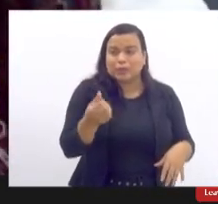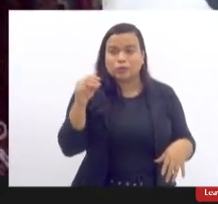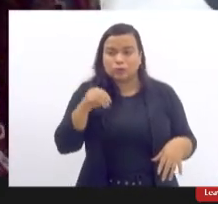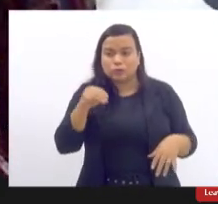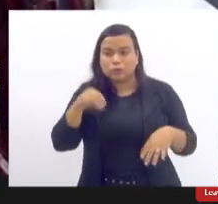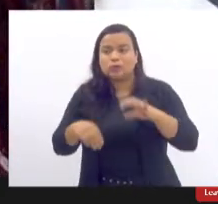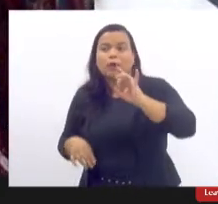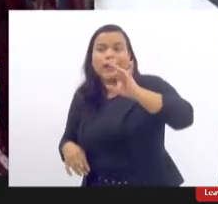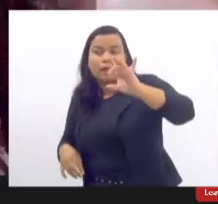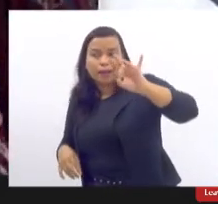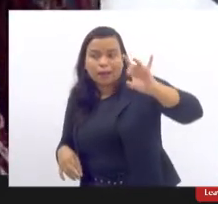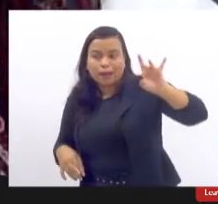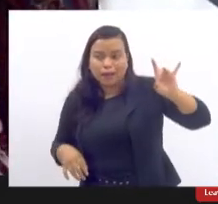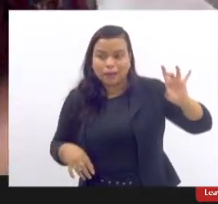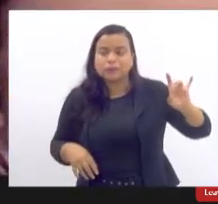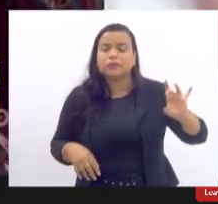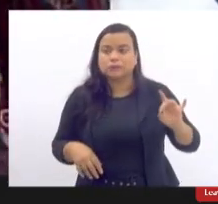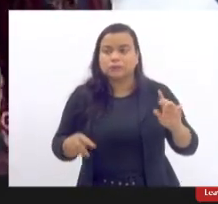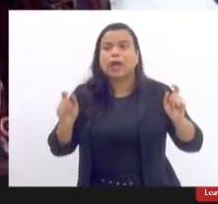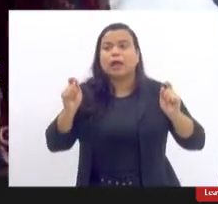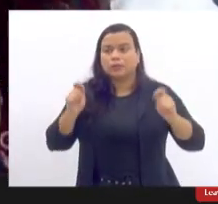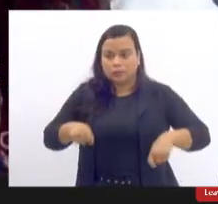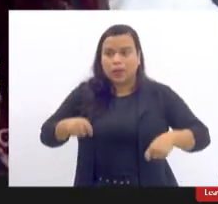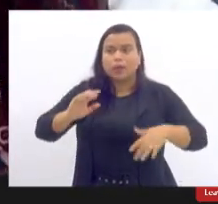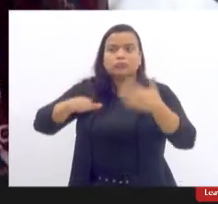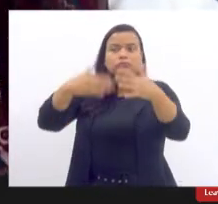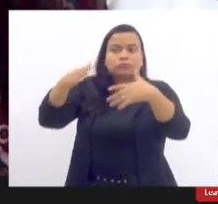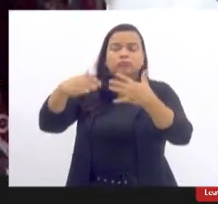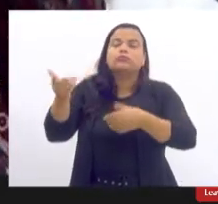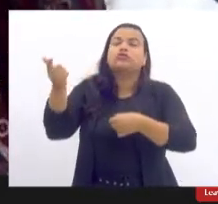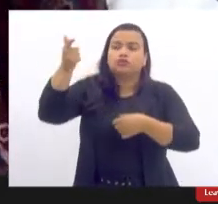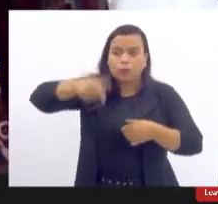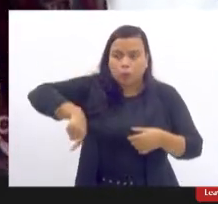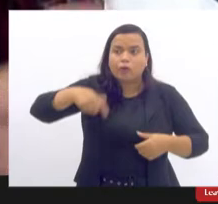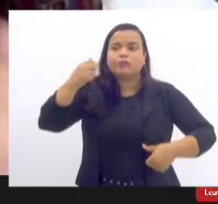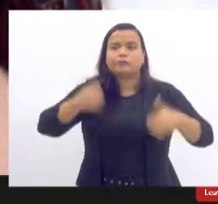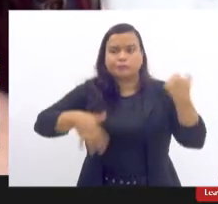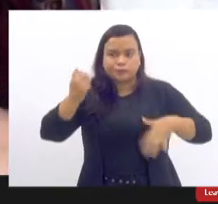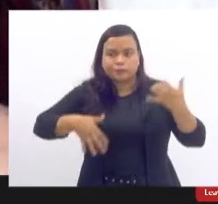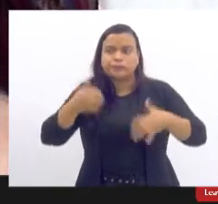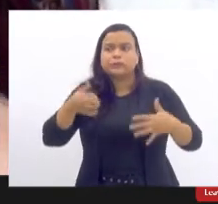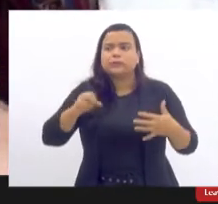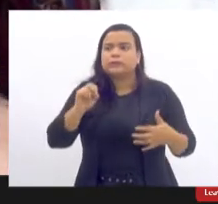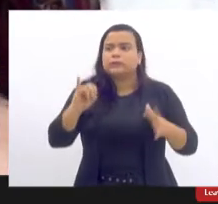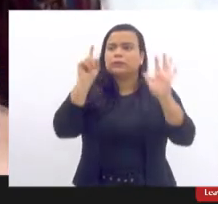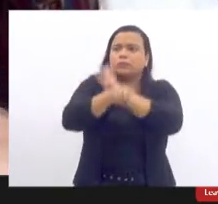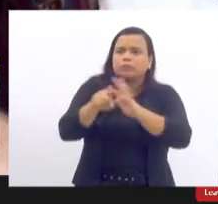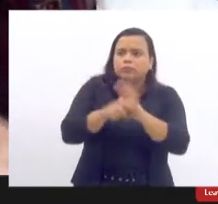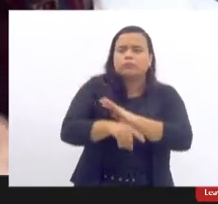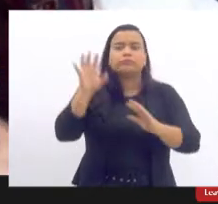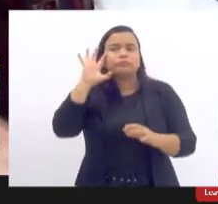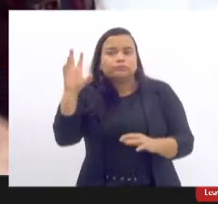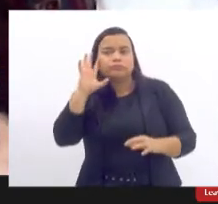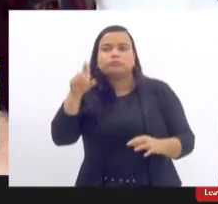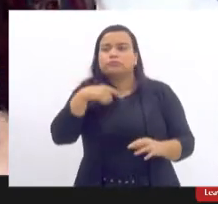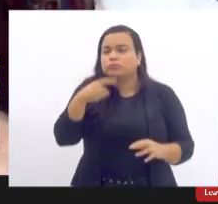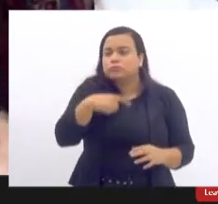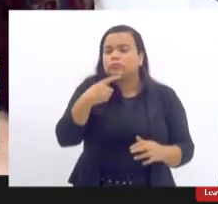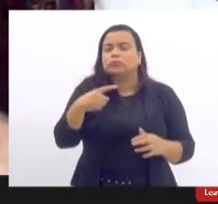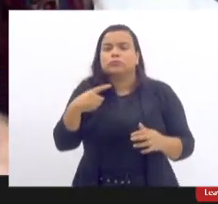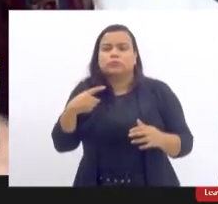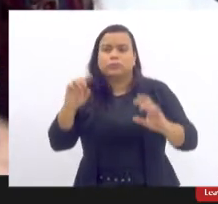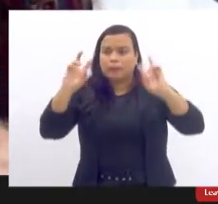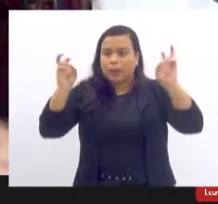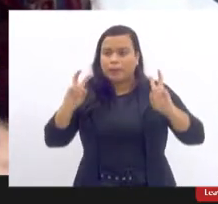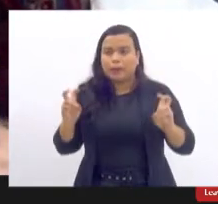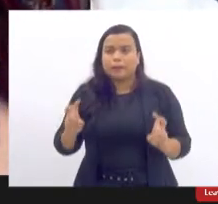possibilitar, mais adiante, vocês voltarem esclarecendo dúvidas e levantando questões que não foram